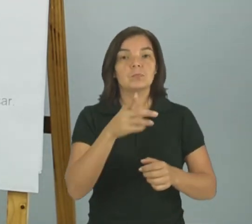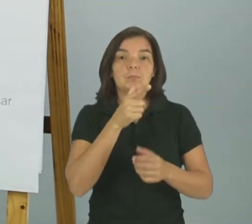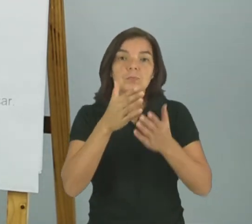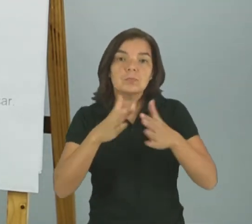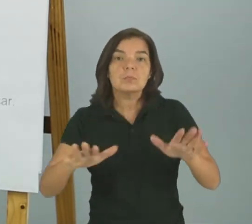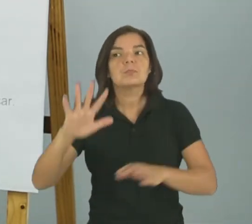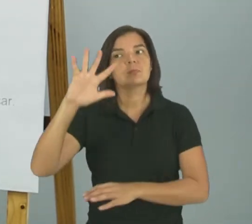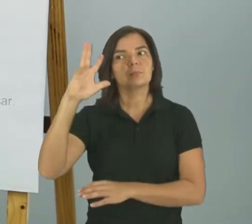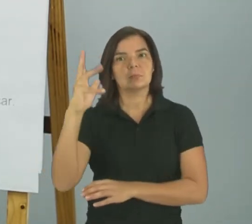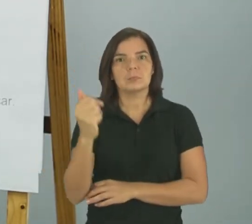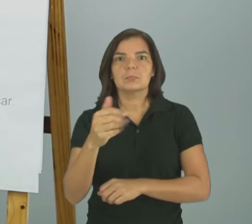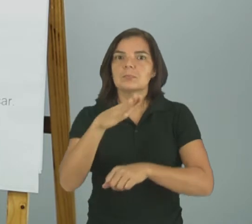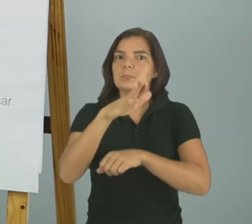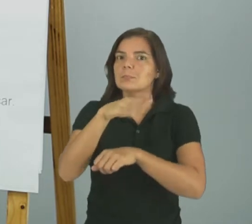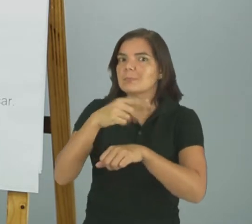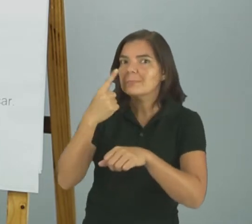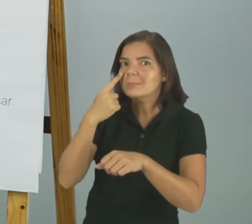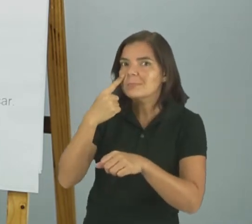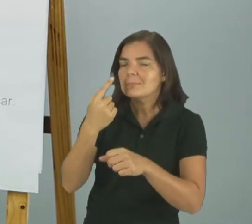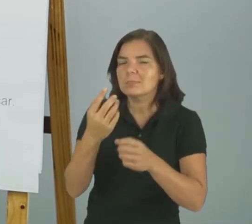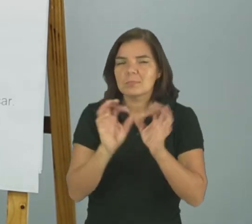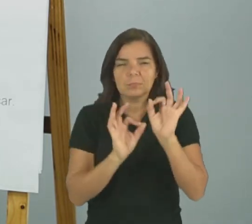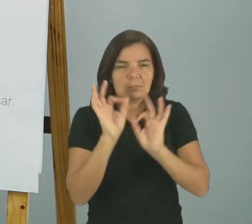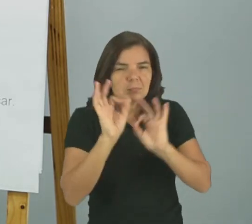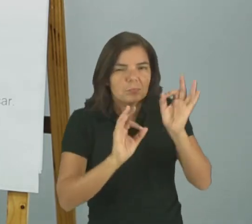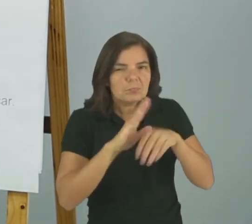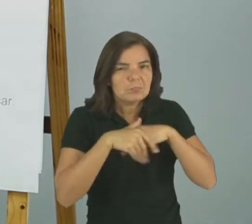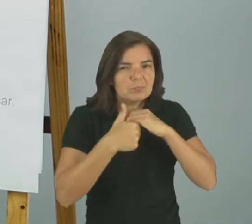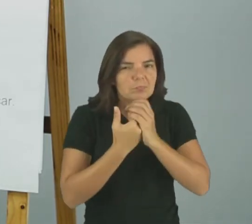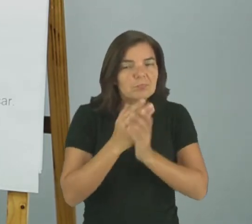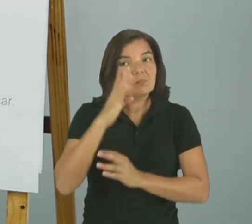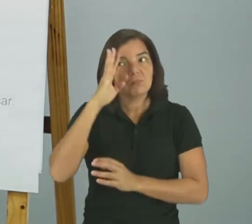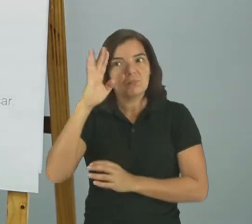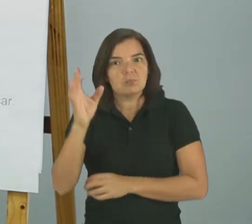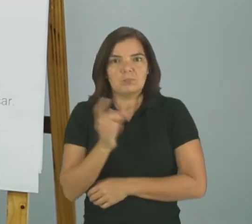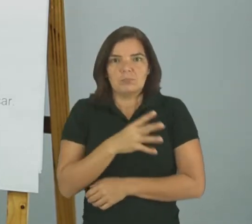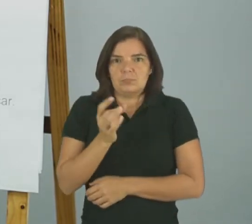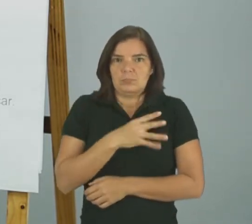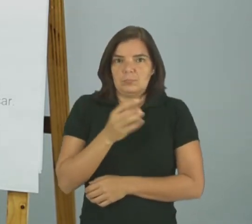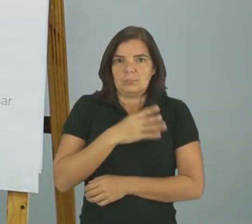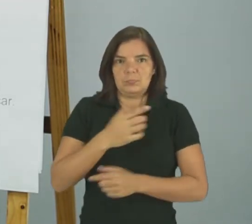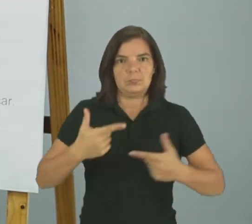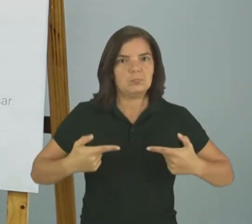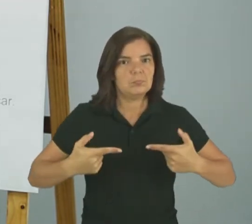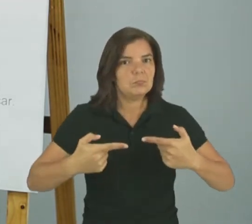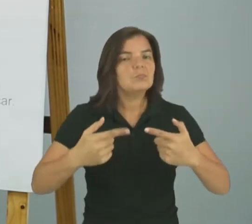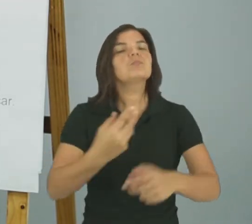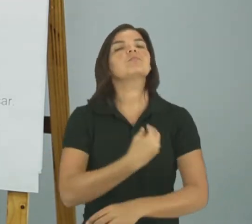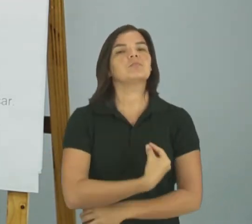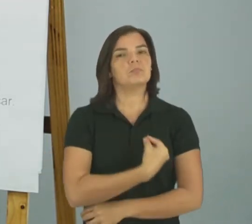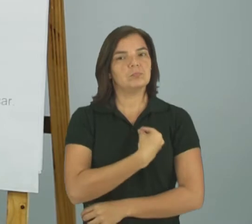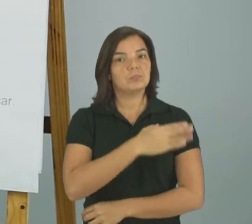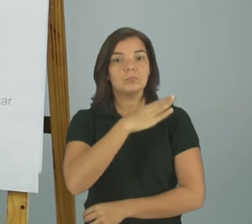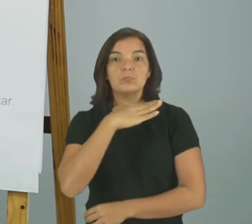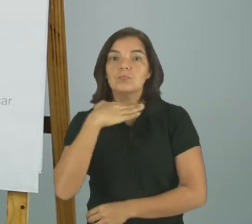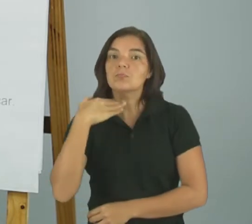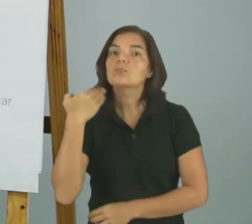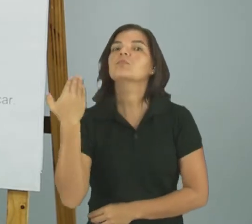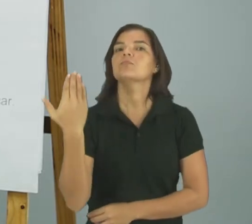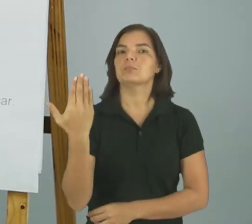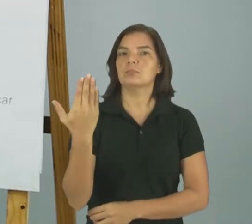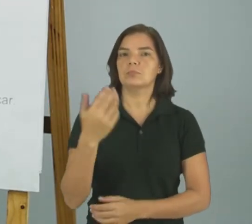África chama E conta uma trama De sonhos e medos De guerras e vidas E mortes no